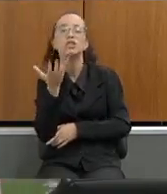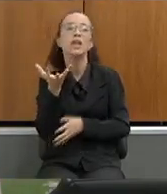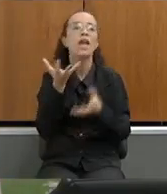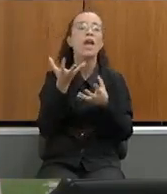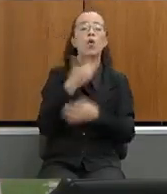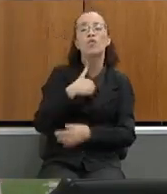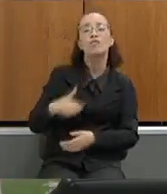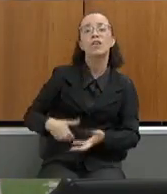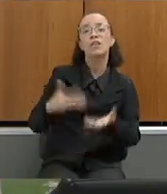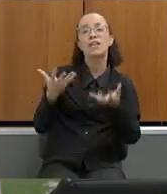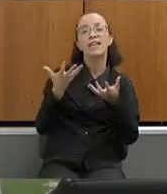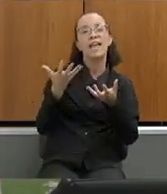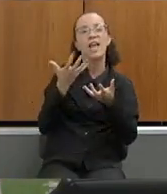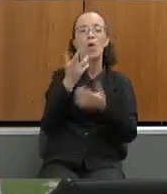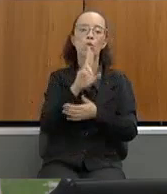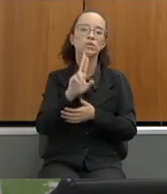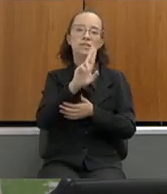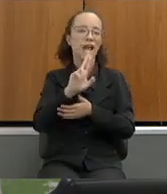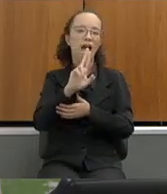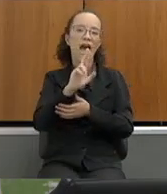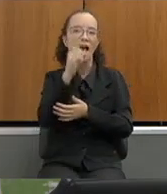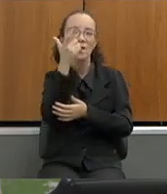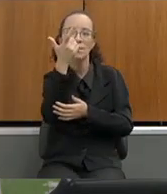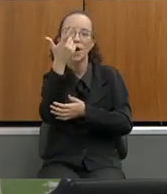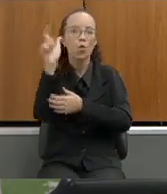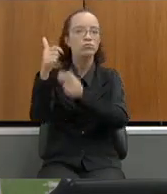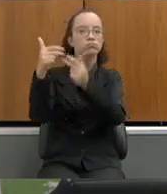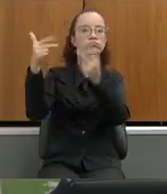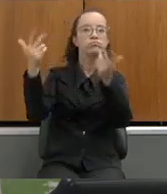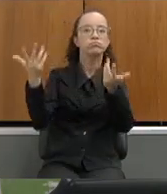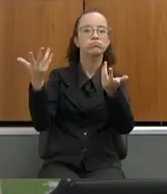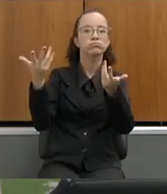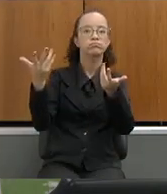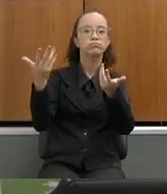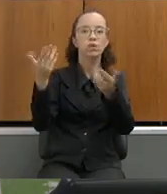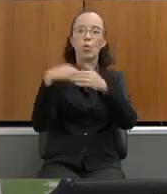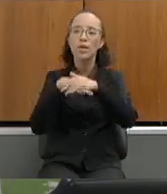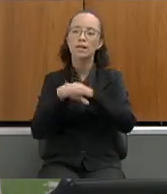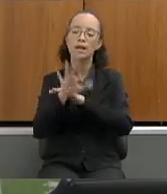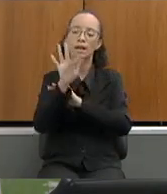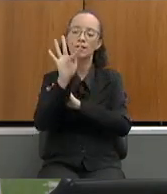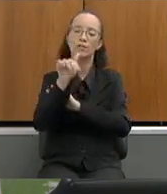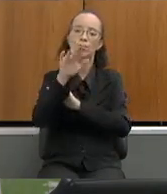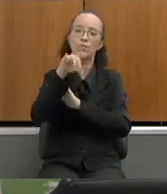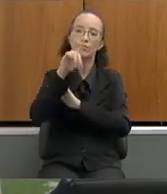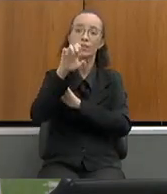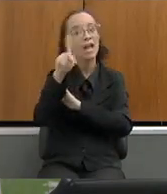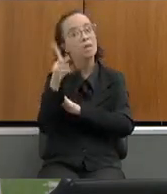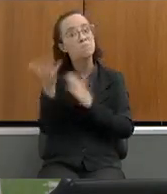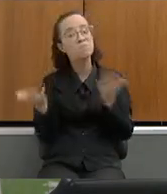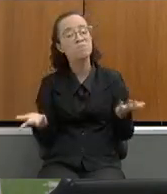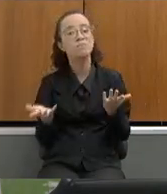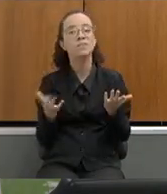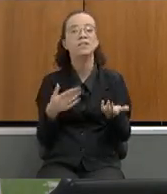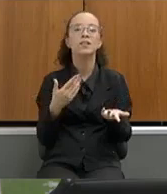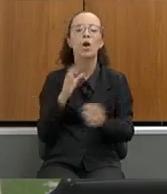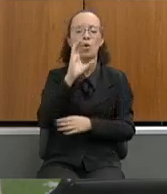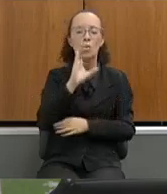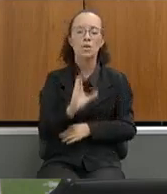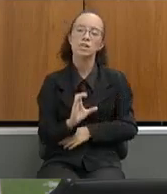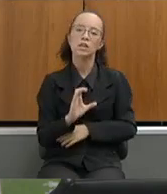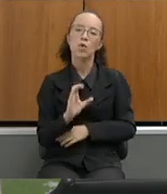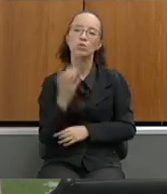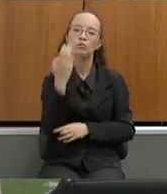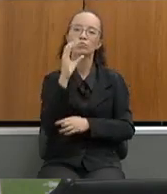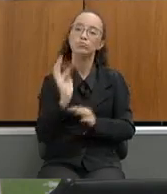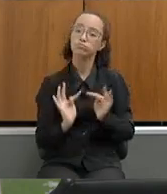outra destinação ao que ele tem hoje de recurso do Fundeb na conta então a Comissão de Educação Ciência e